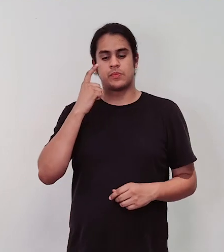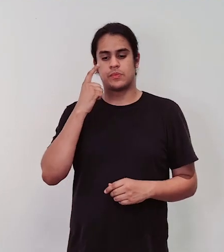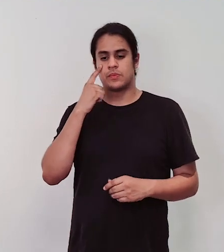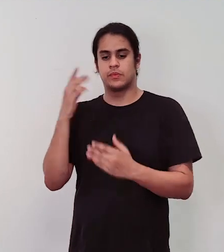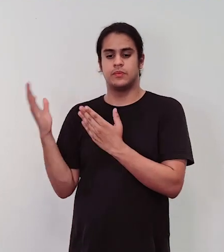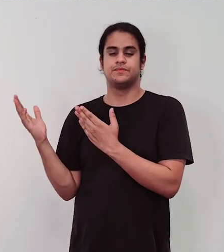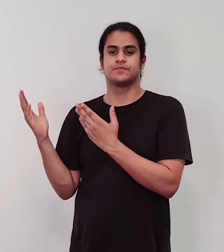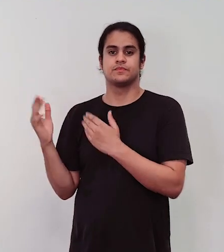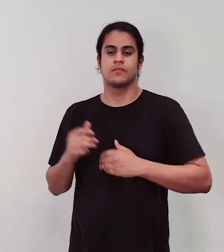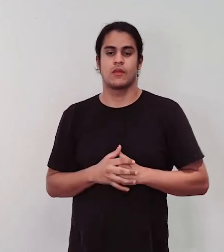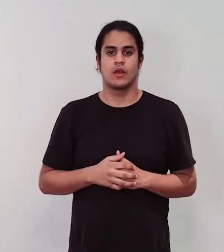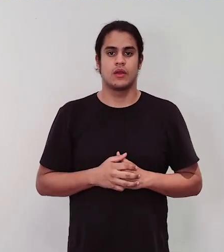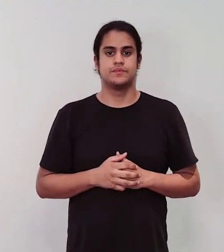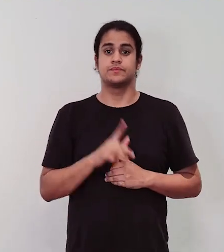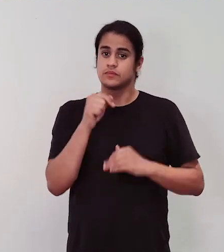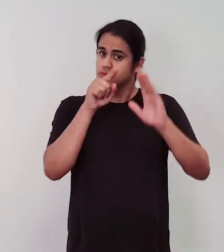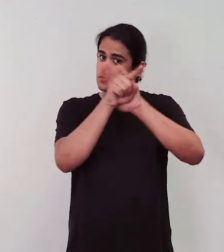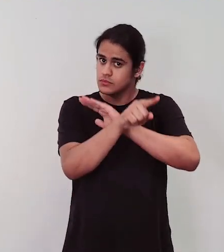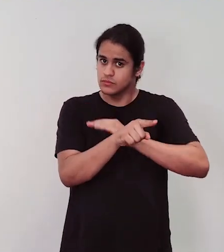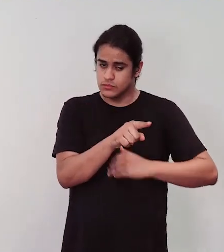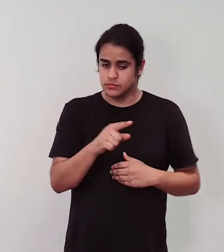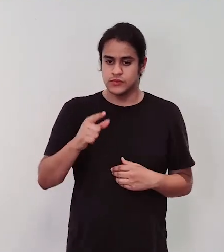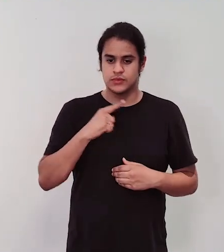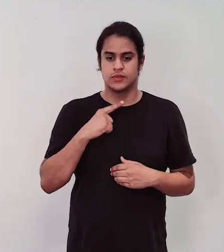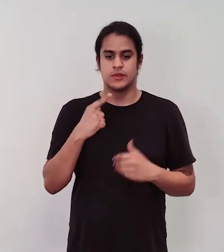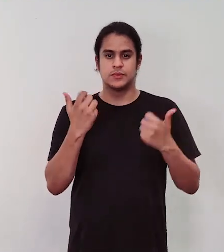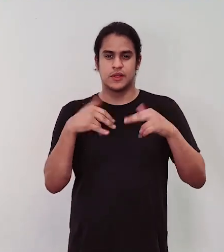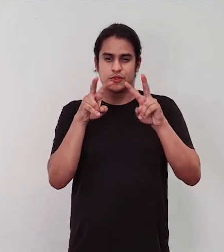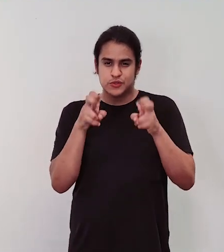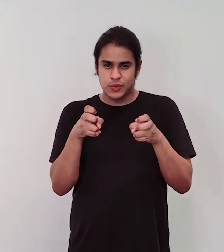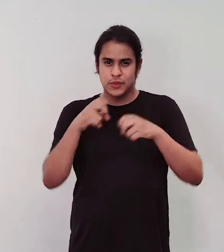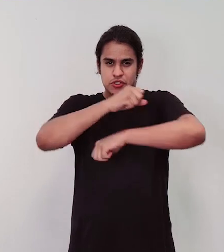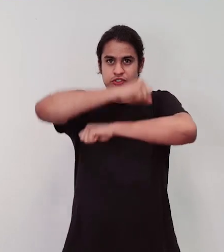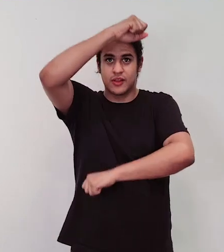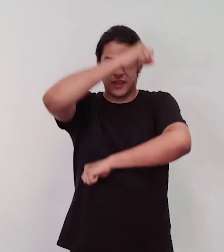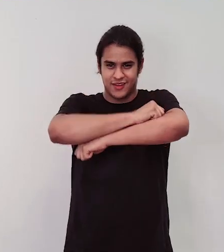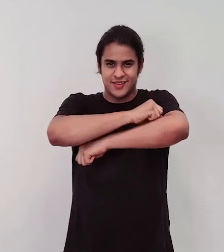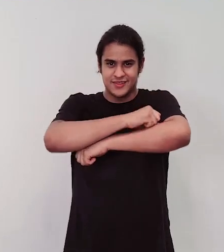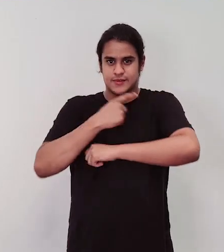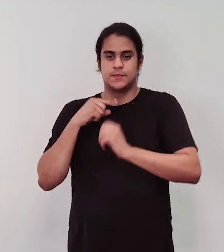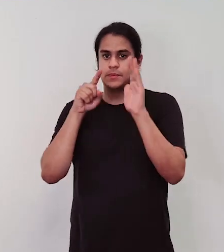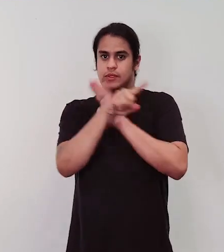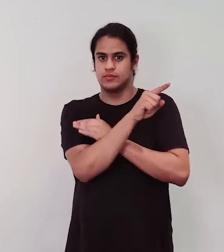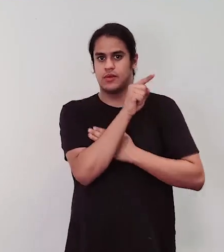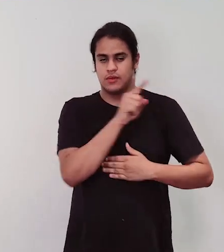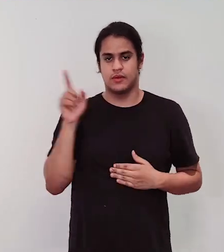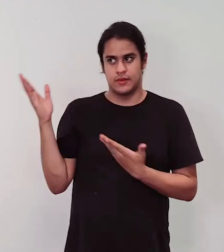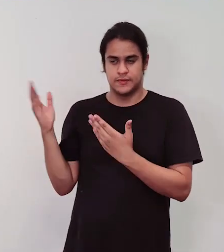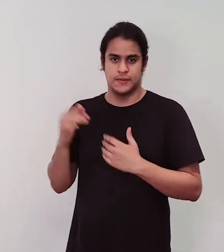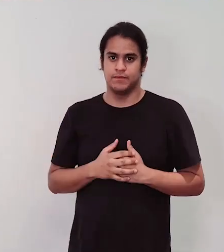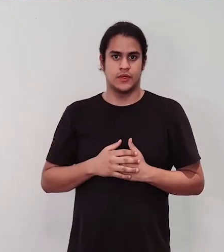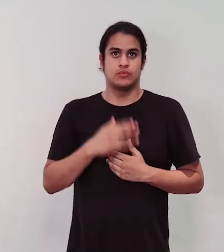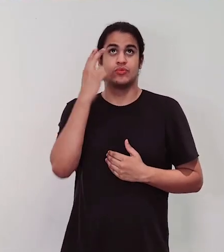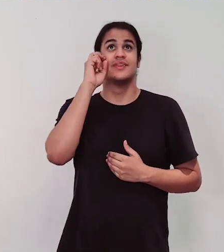com a pergunta que eu falei quando eu comentei sobre as janelas das escolas que dificilmente nos permite